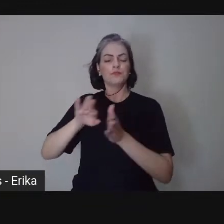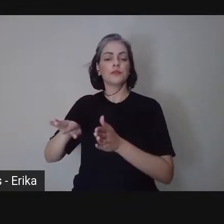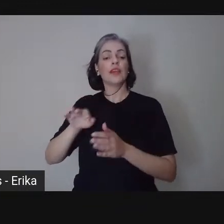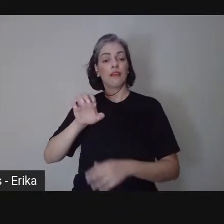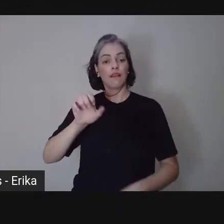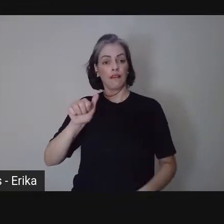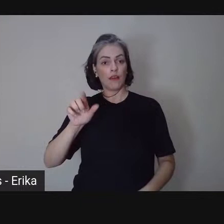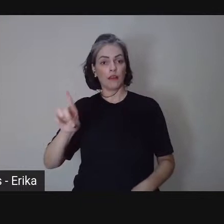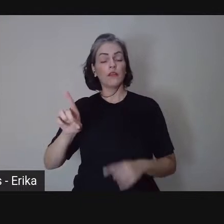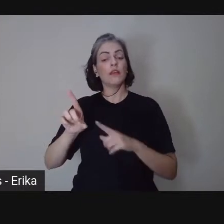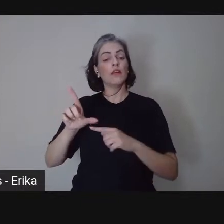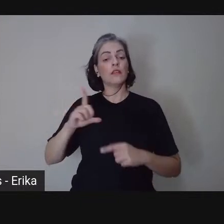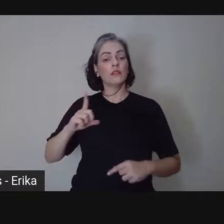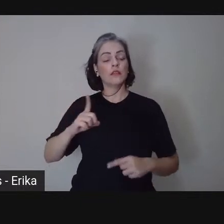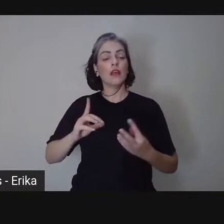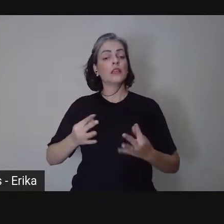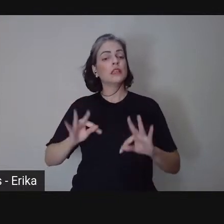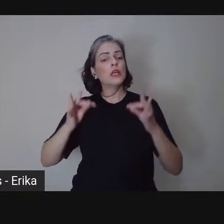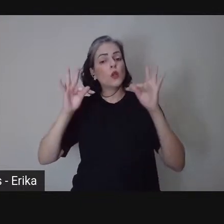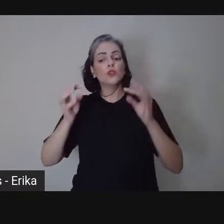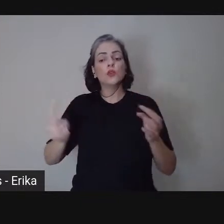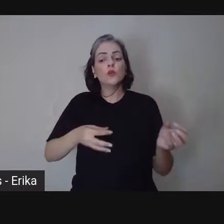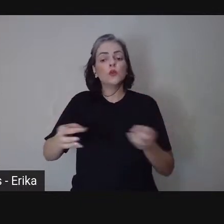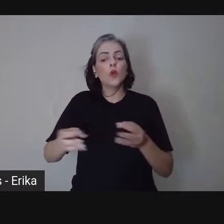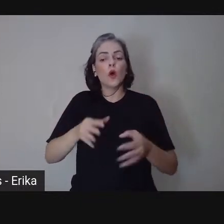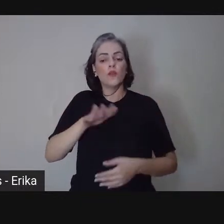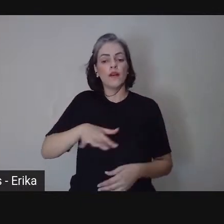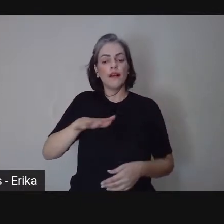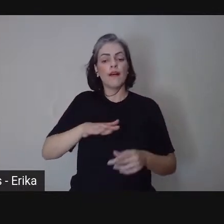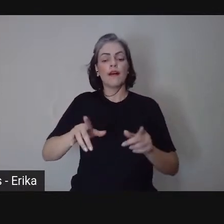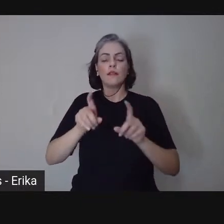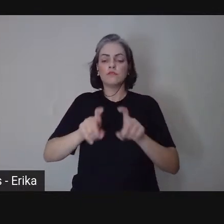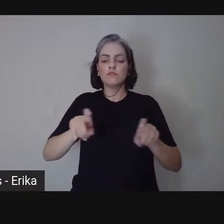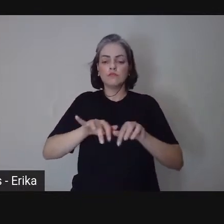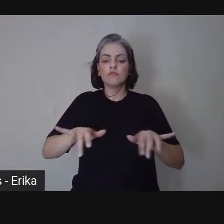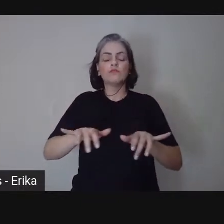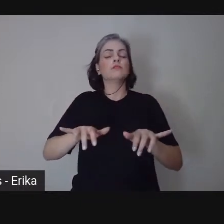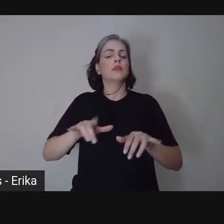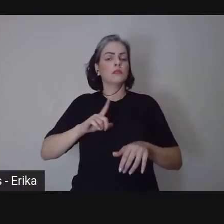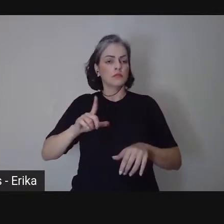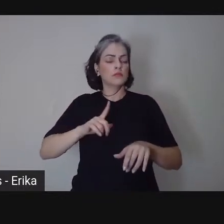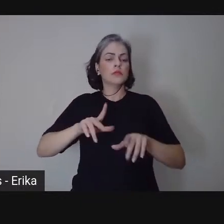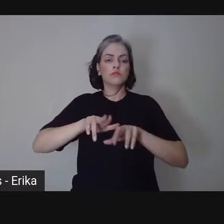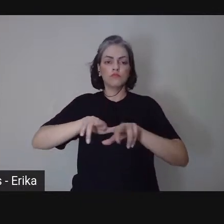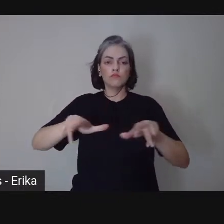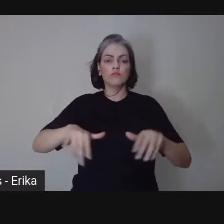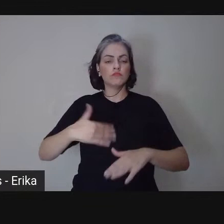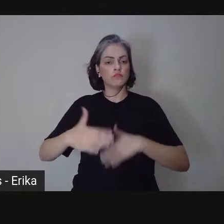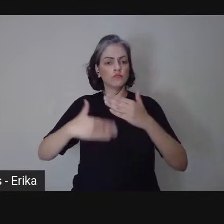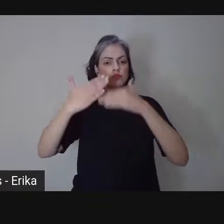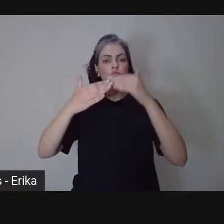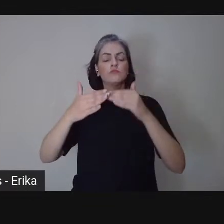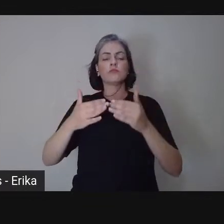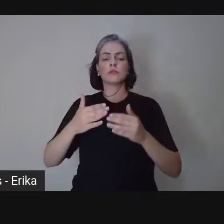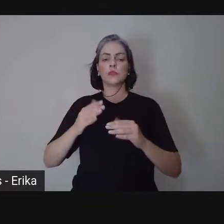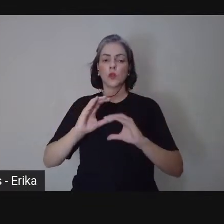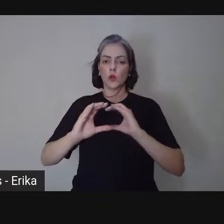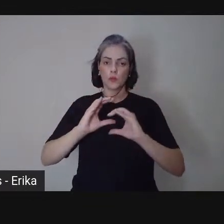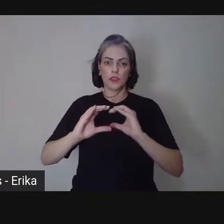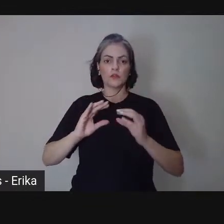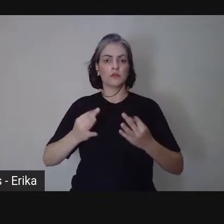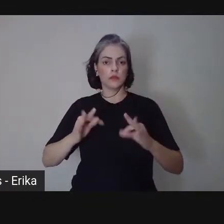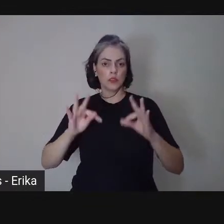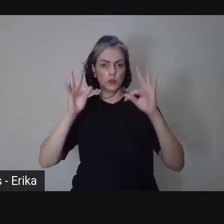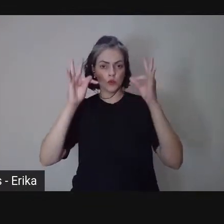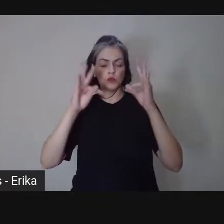inovações tecnológicas oriundas da área da computação, informática, associadas às telecomunicações